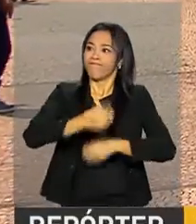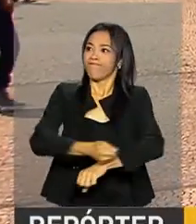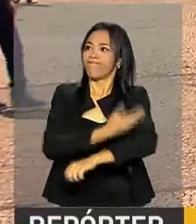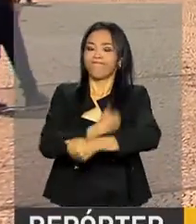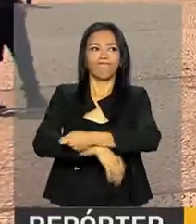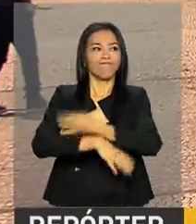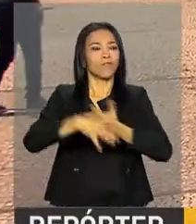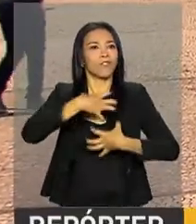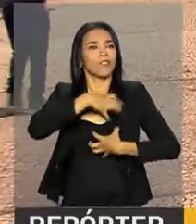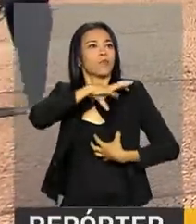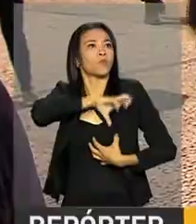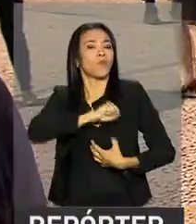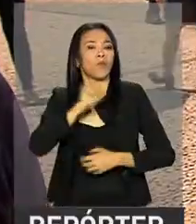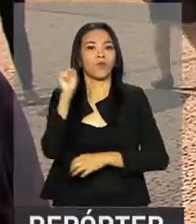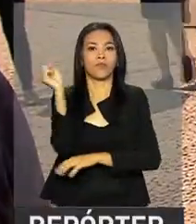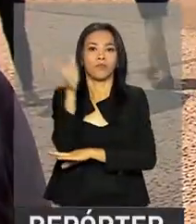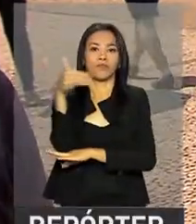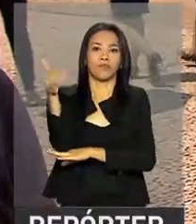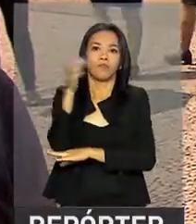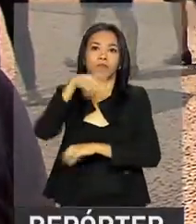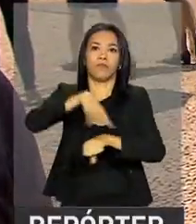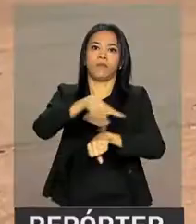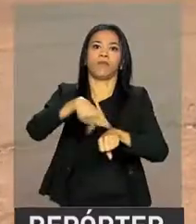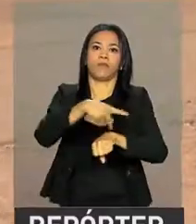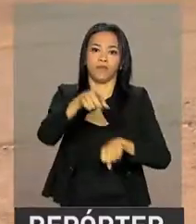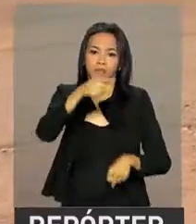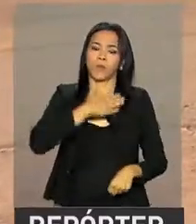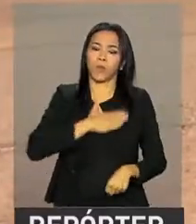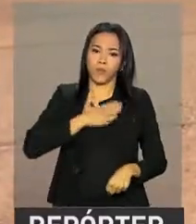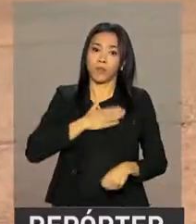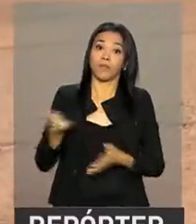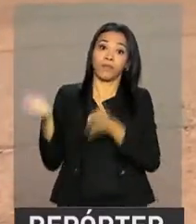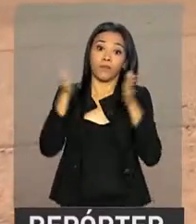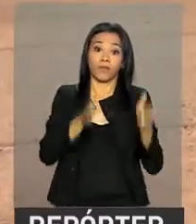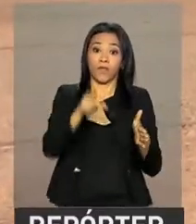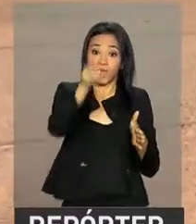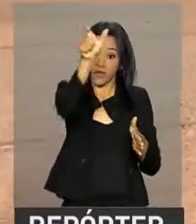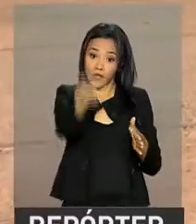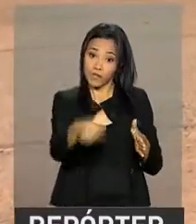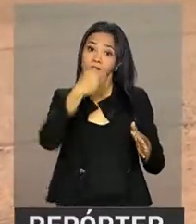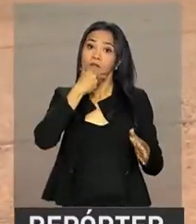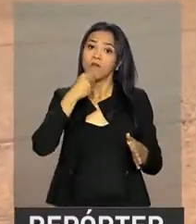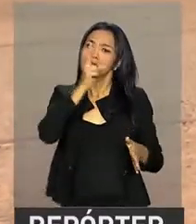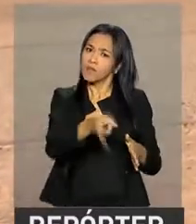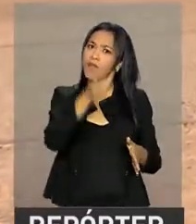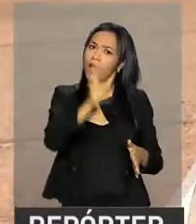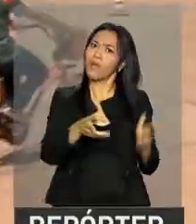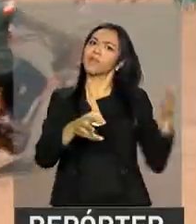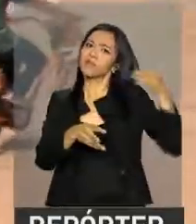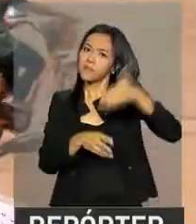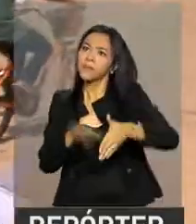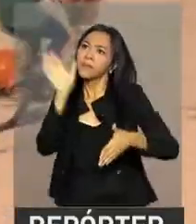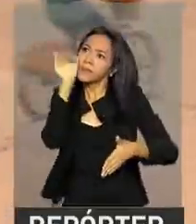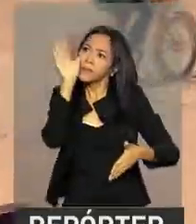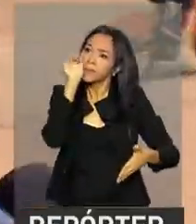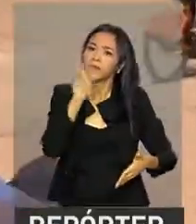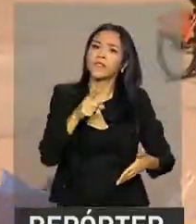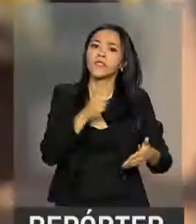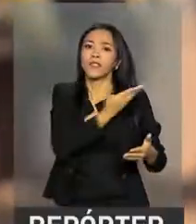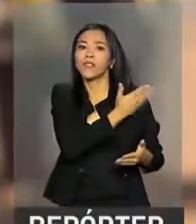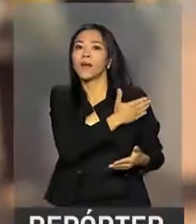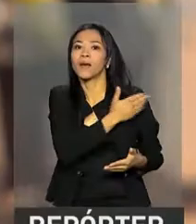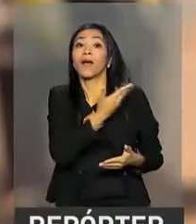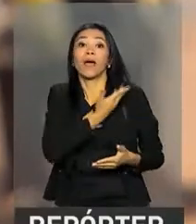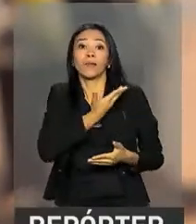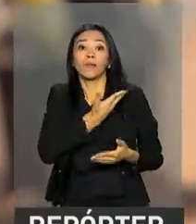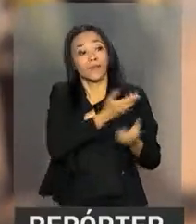patriotismo. Muito bonito de ver. A gente gostou bastante. Já este aposentado sempre prestigia o evento. E desta vez trouxe um amigo